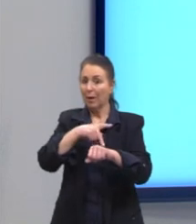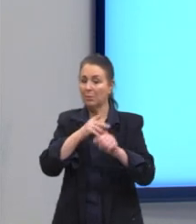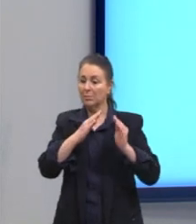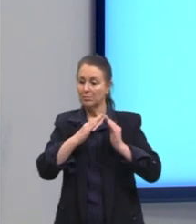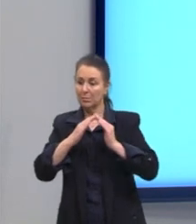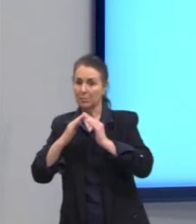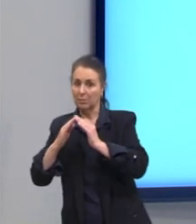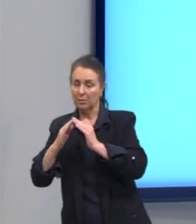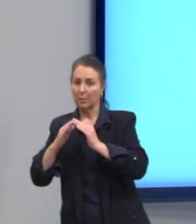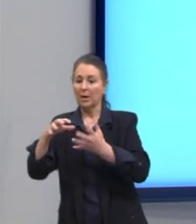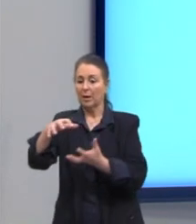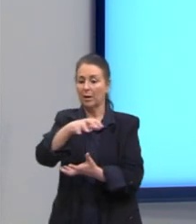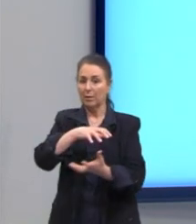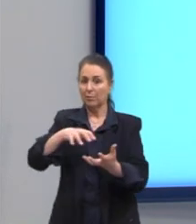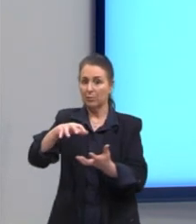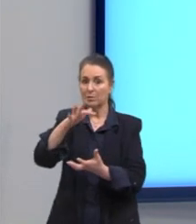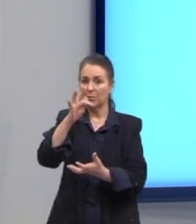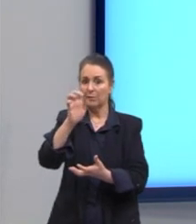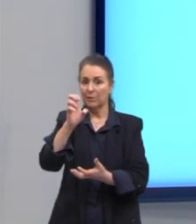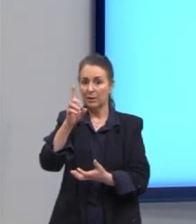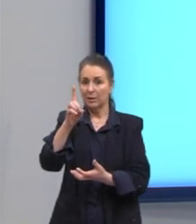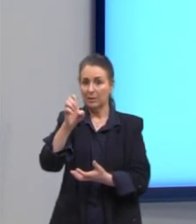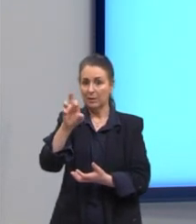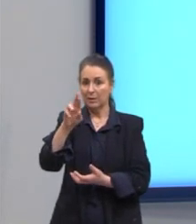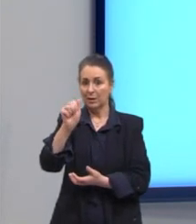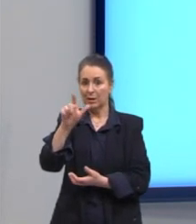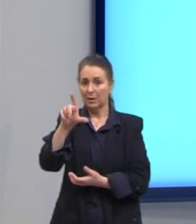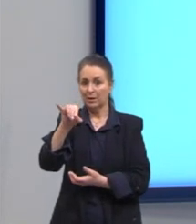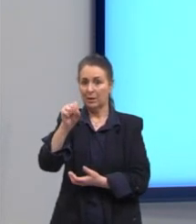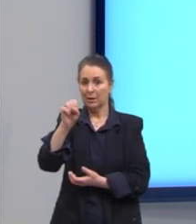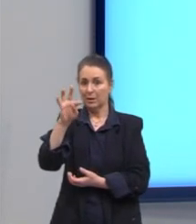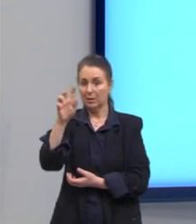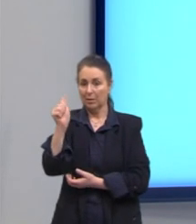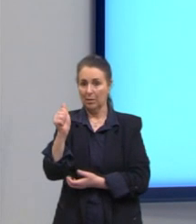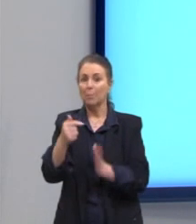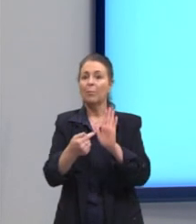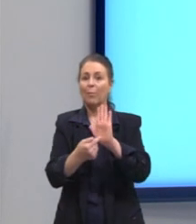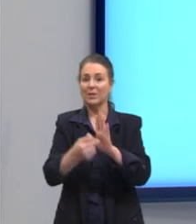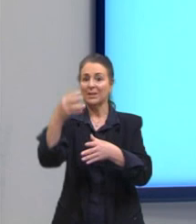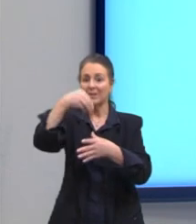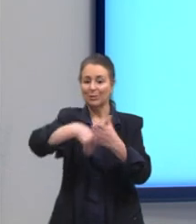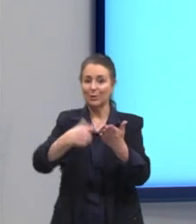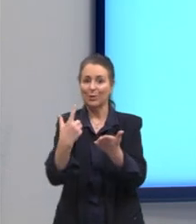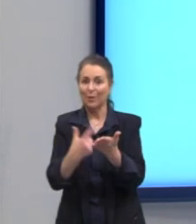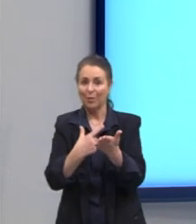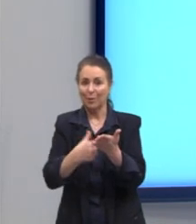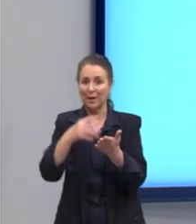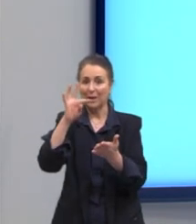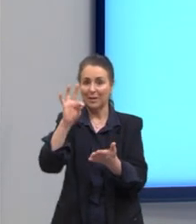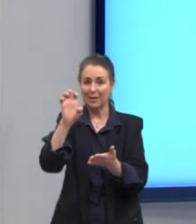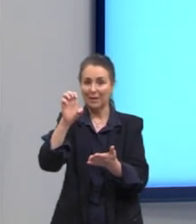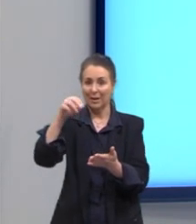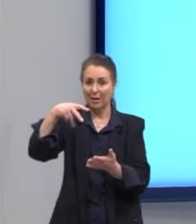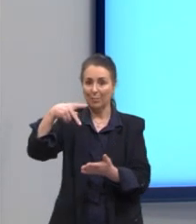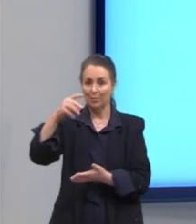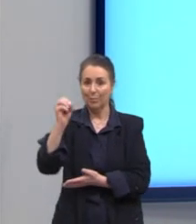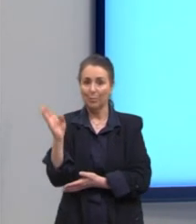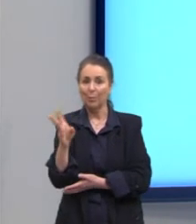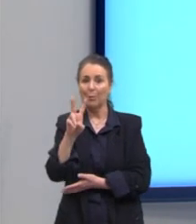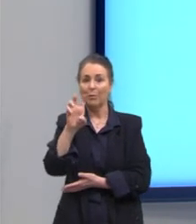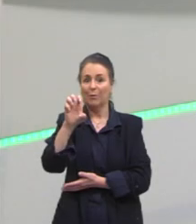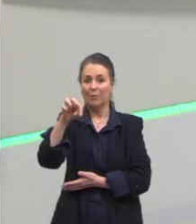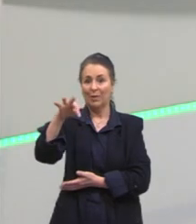Federalista, né, que em alguns contextos também aparecem ali na obra O Tempo e o Vento. E para mim, daí, pessoalmente, né,